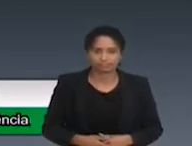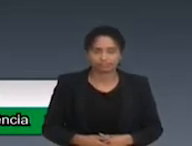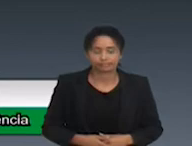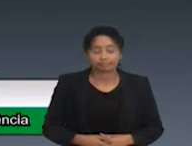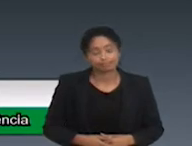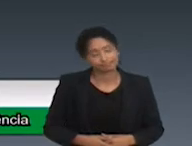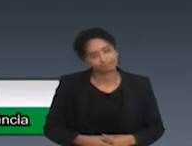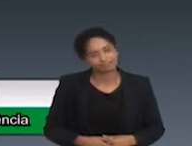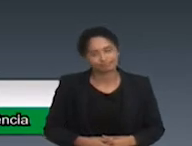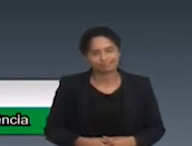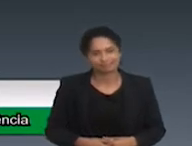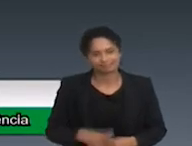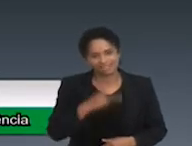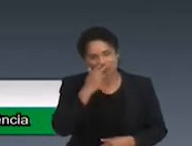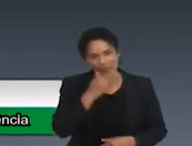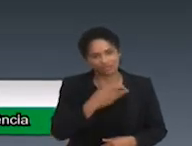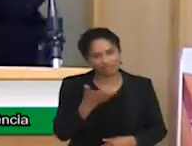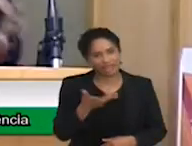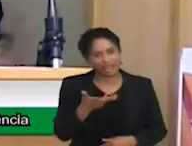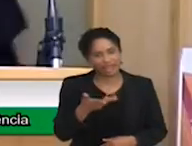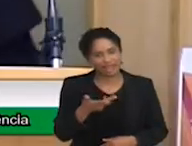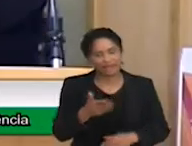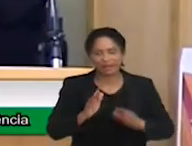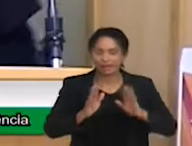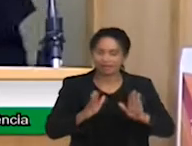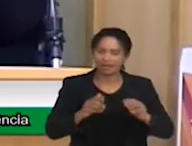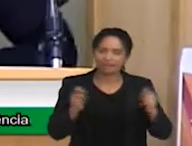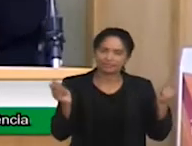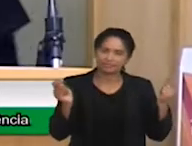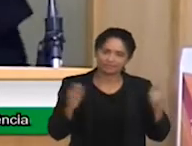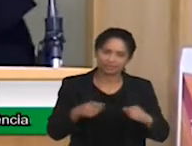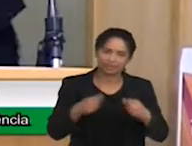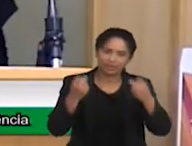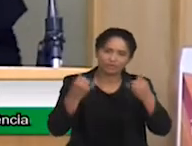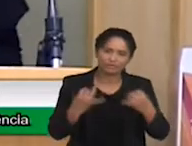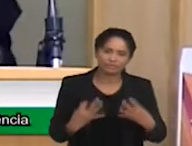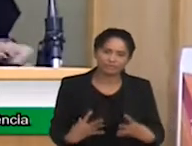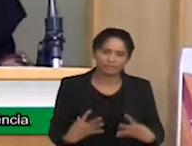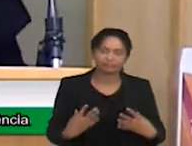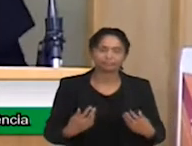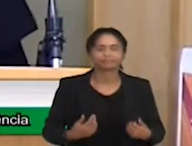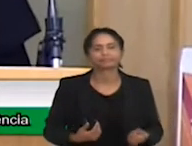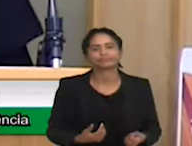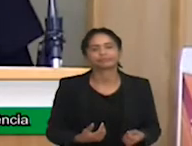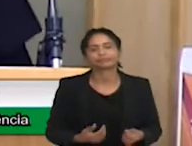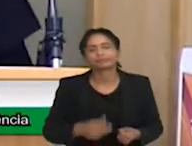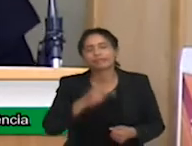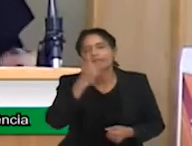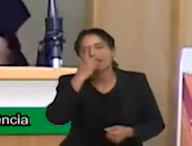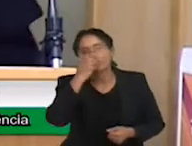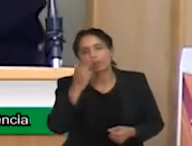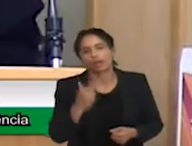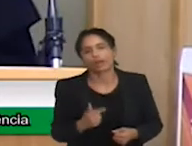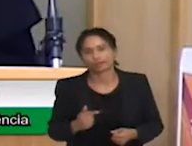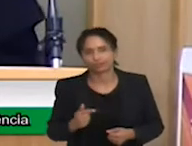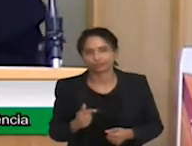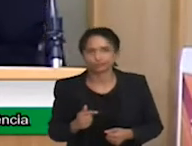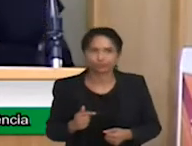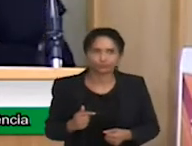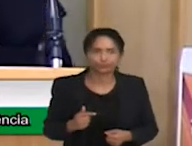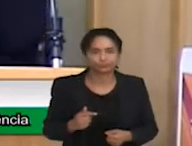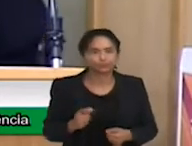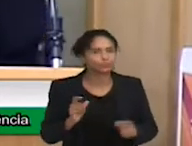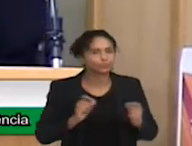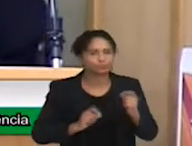Bom, acho que corri um pouquinho, mas consegui falar antes de terminar meu tempo. Eu acho que, para fechar a minha fala, eu